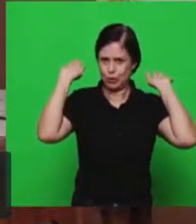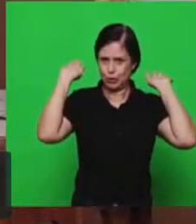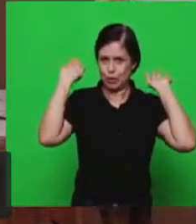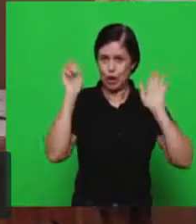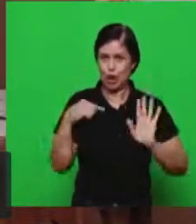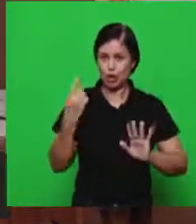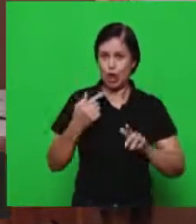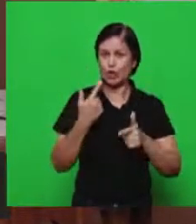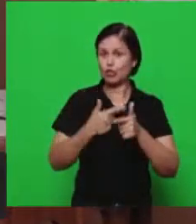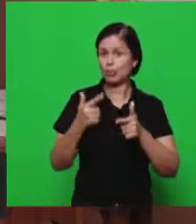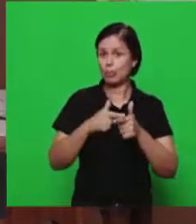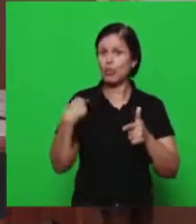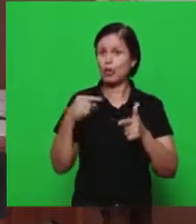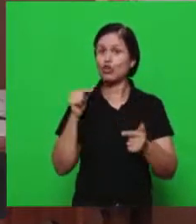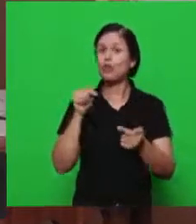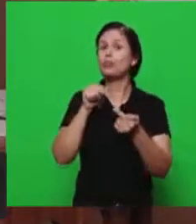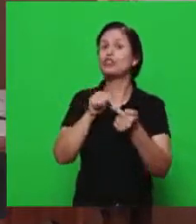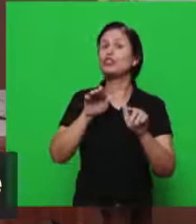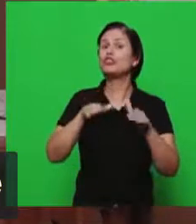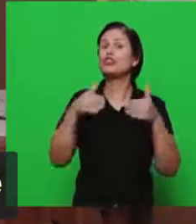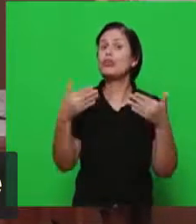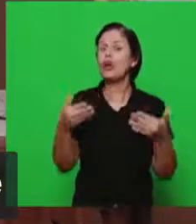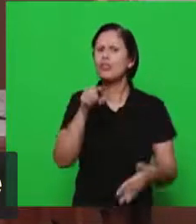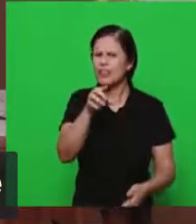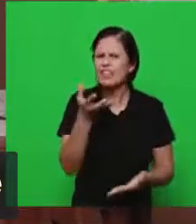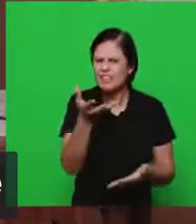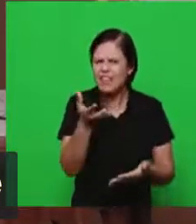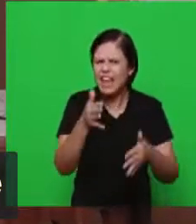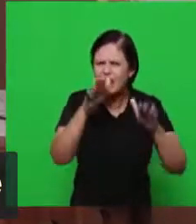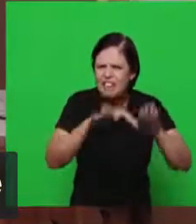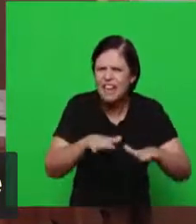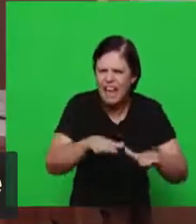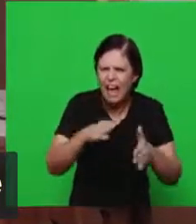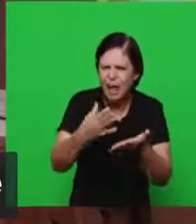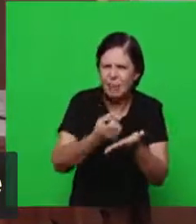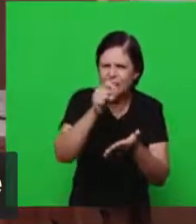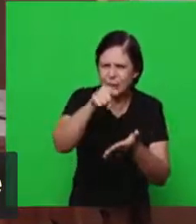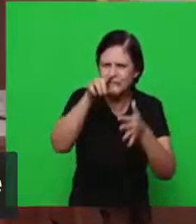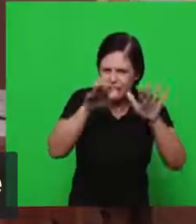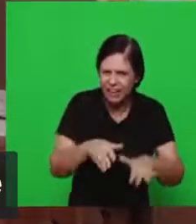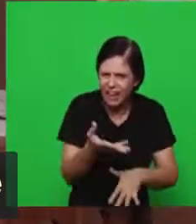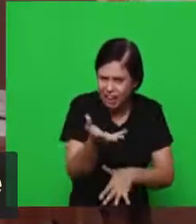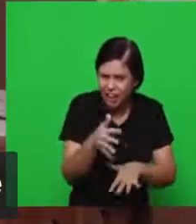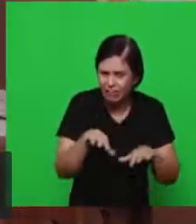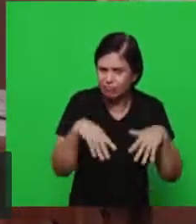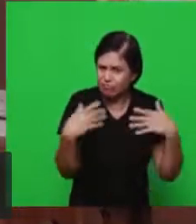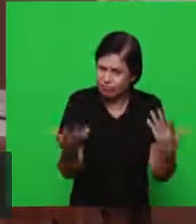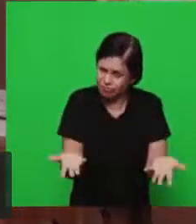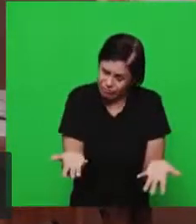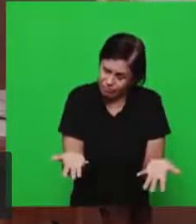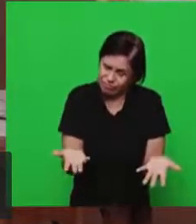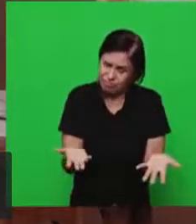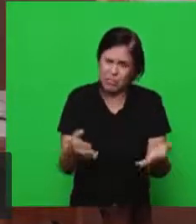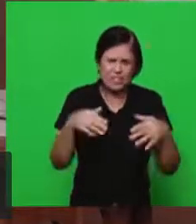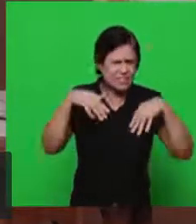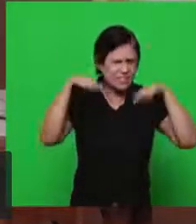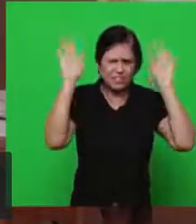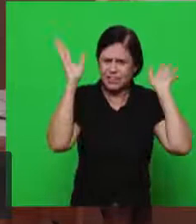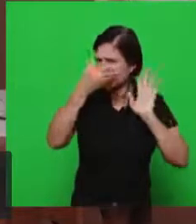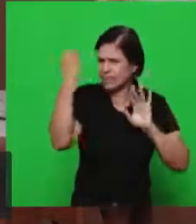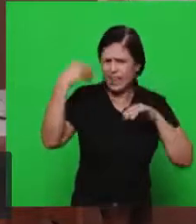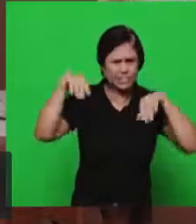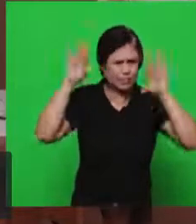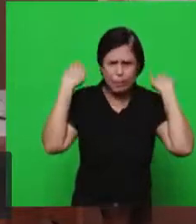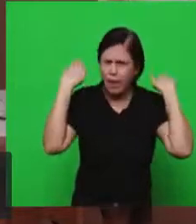não o nosso problema estamos preocupados ou alguém quer fazer sensacionalismo uma religião e deixar todo mundo tenso nada